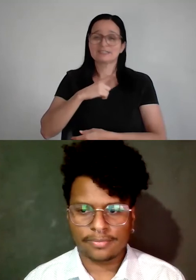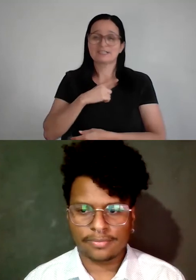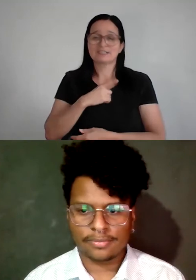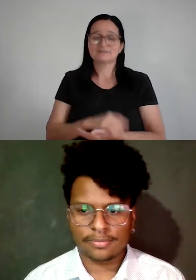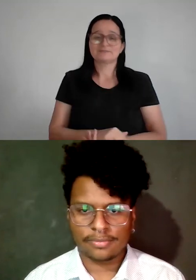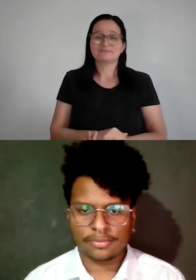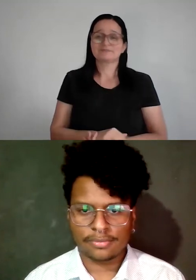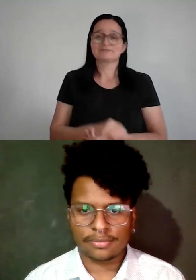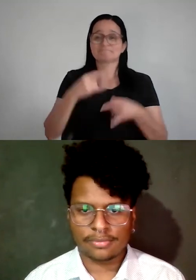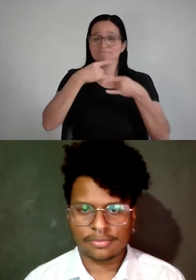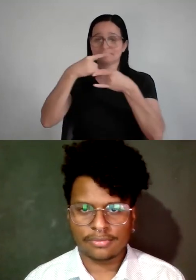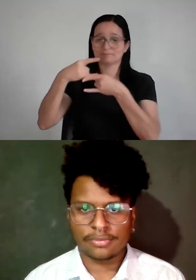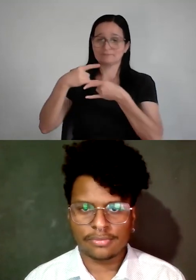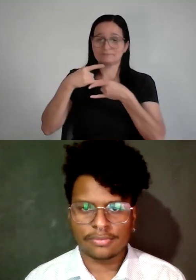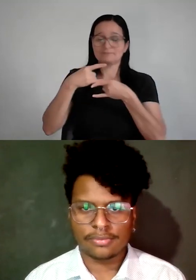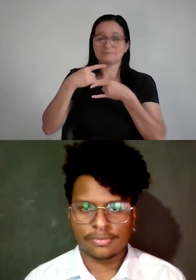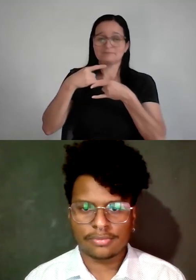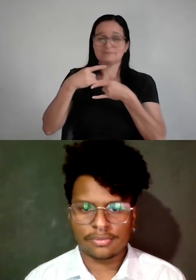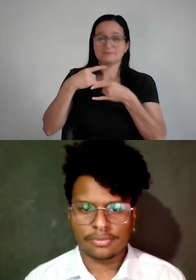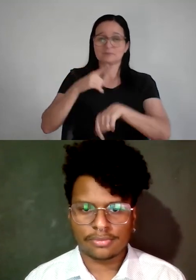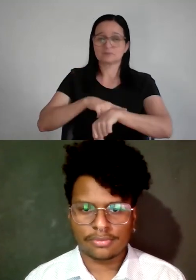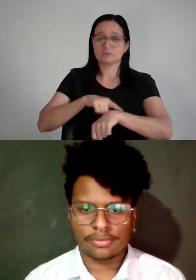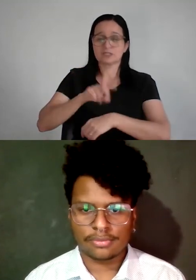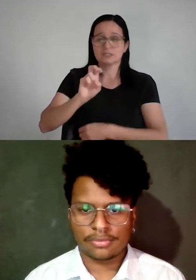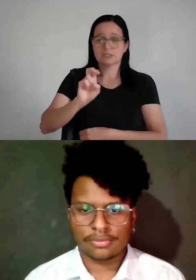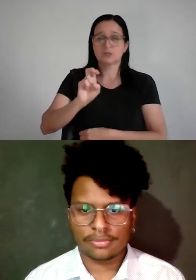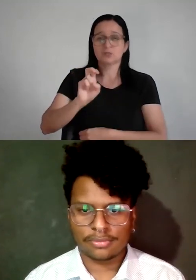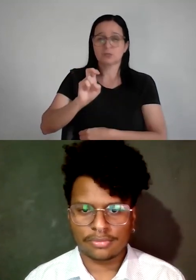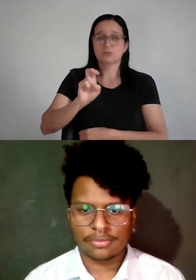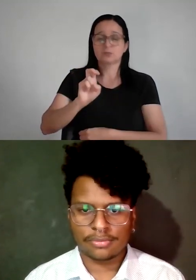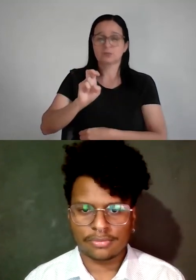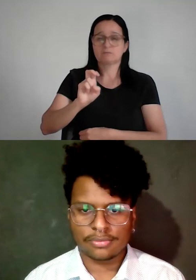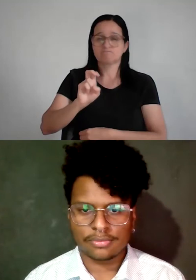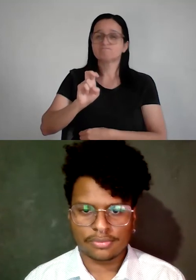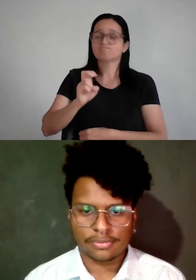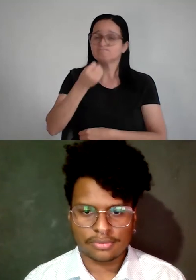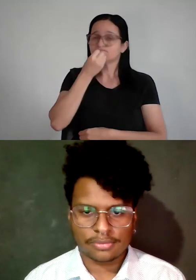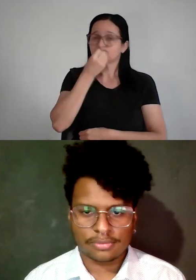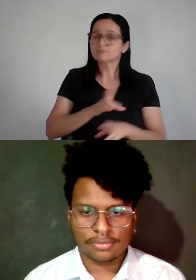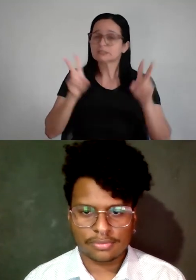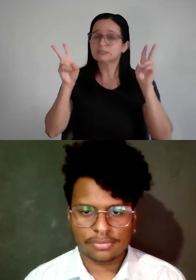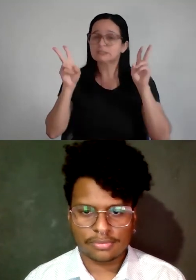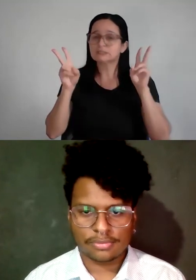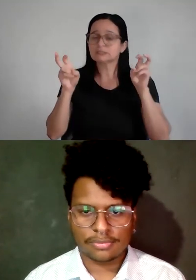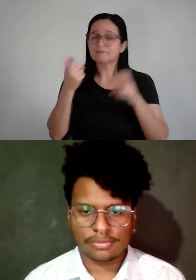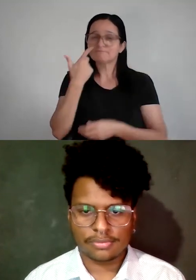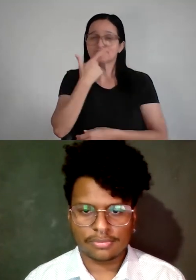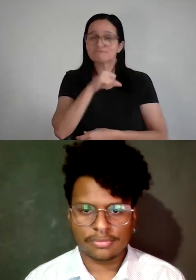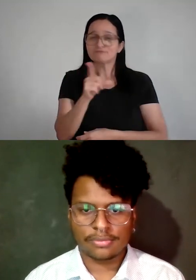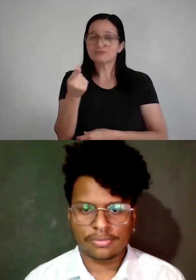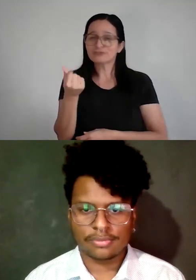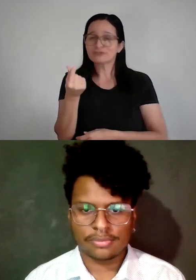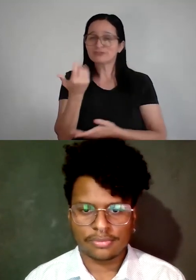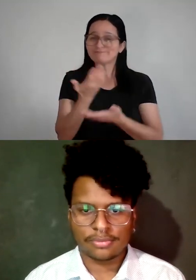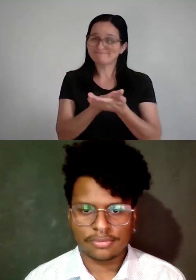a live, às 17 horas, um painel super bacana com o tema Ganhe Dinheiro Estudando, gente,